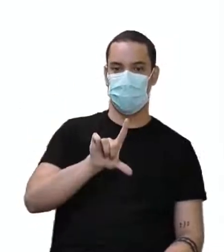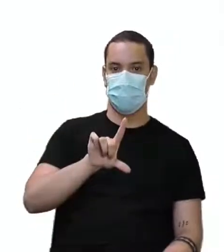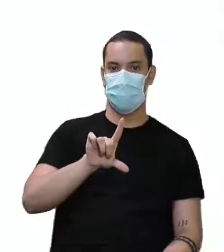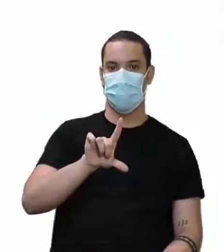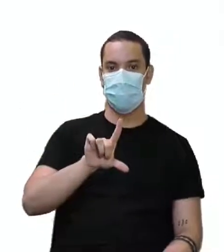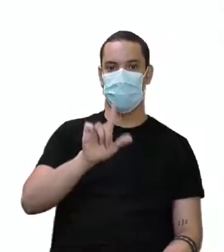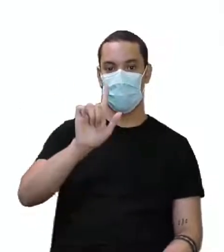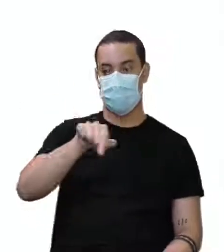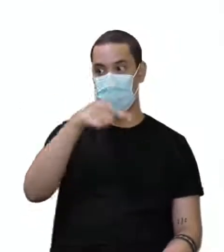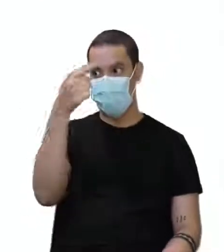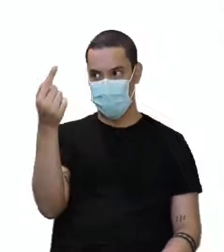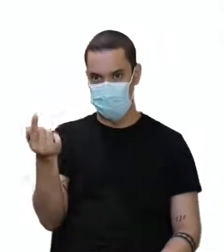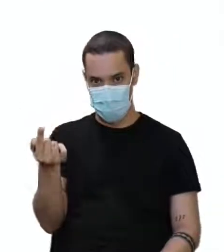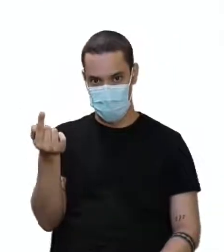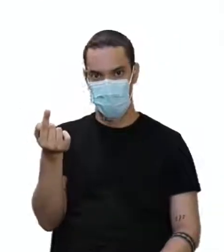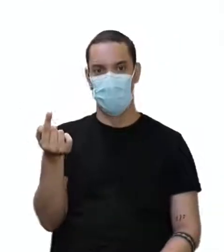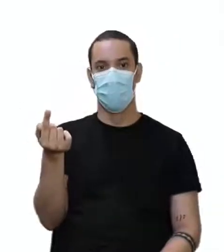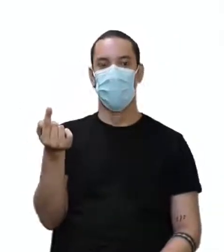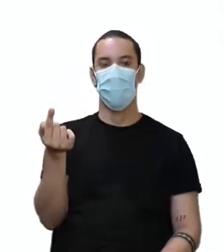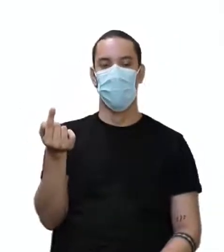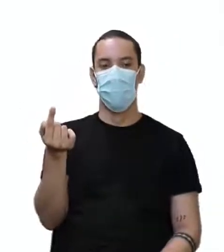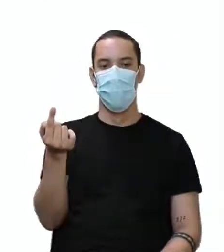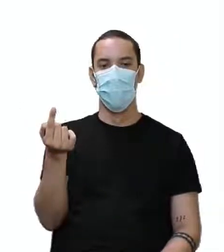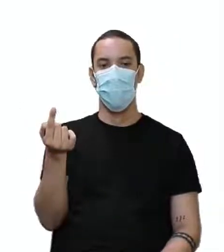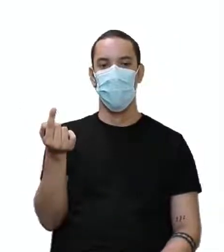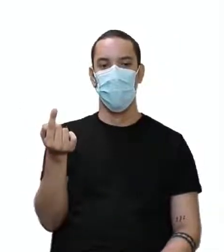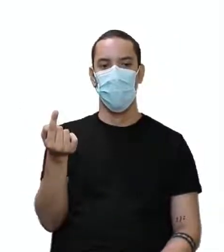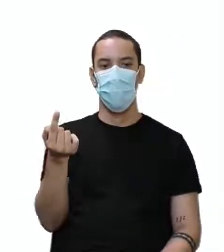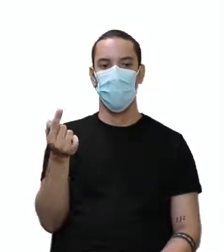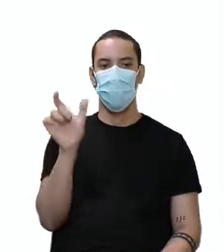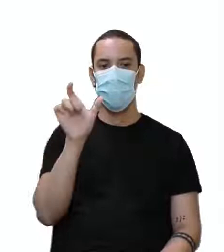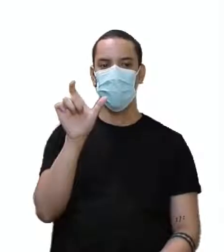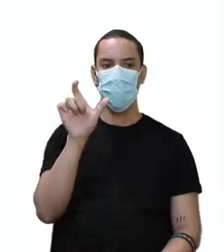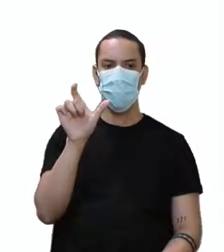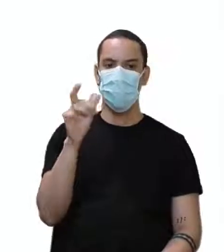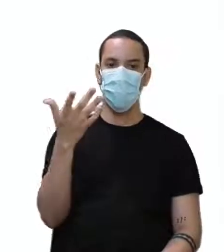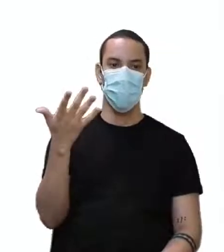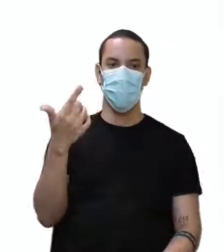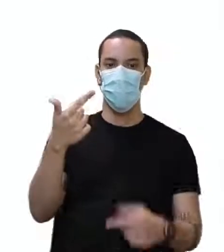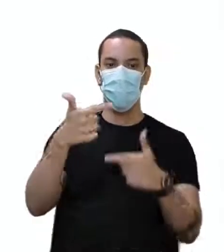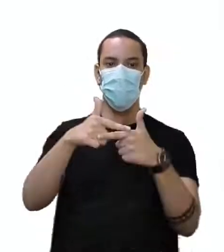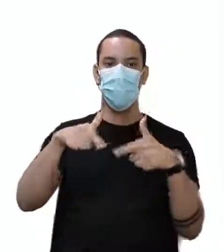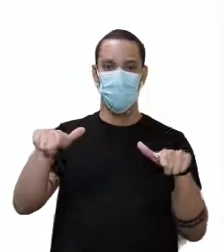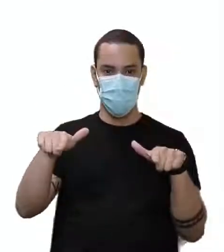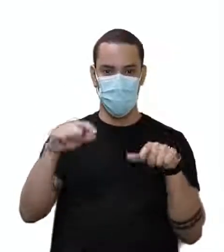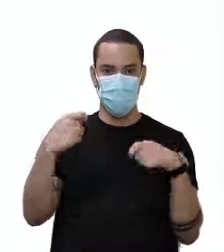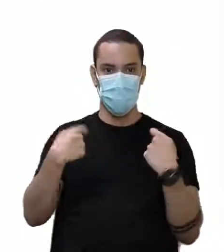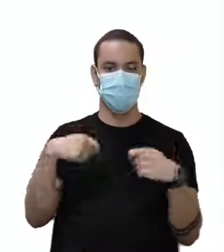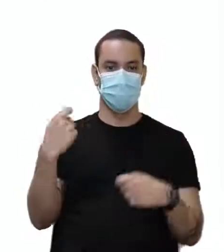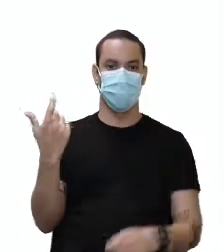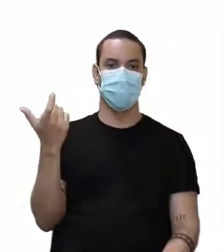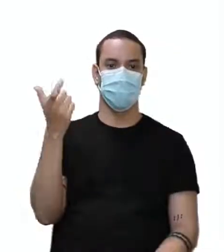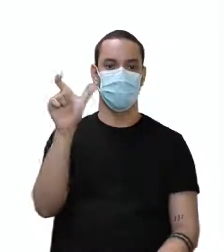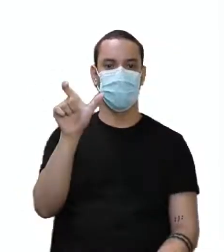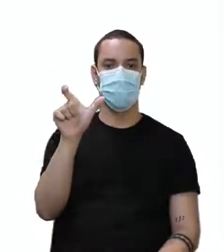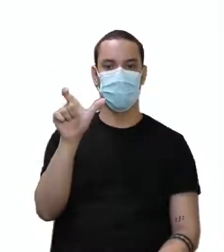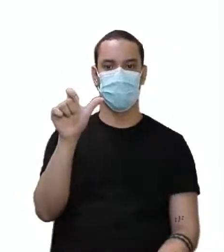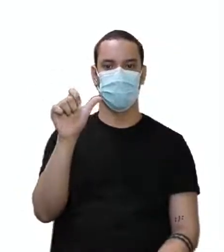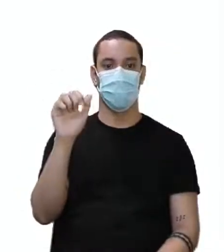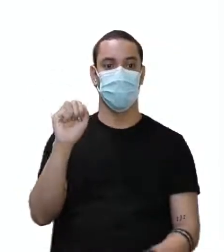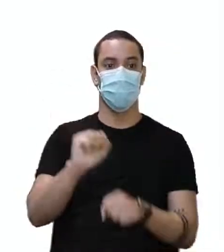aliás, que vem depois do meu blank, desse tracinho. Aí, eu preciso colocar um